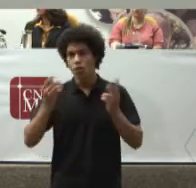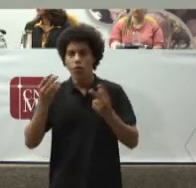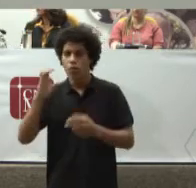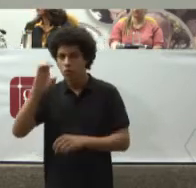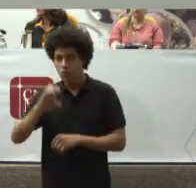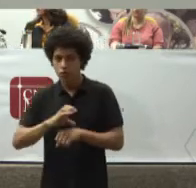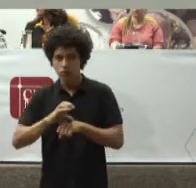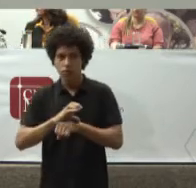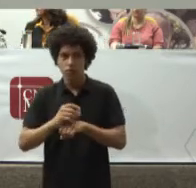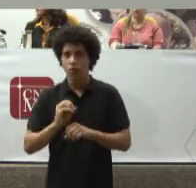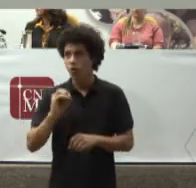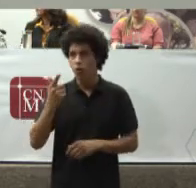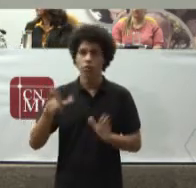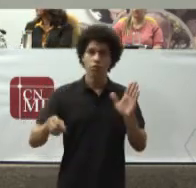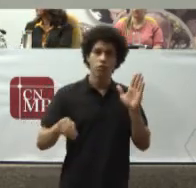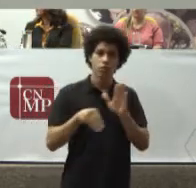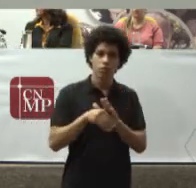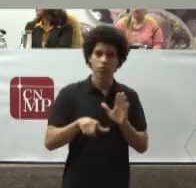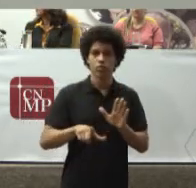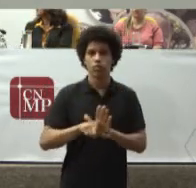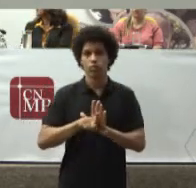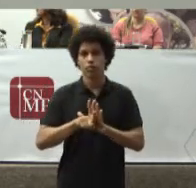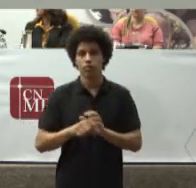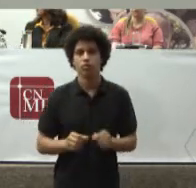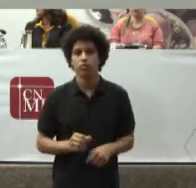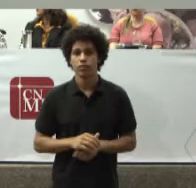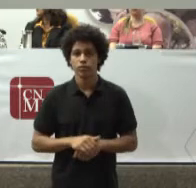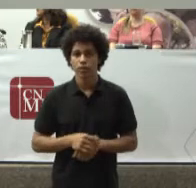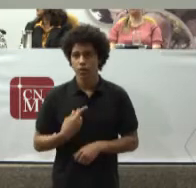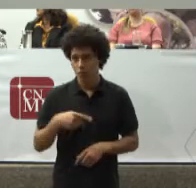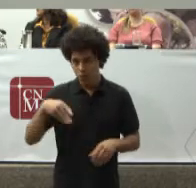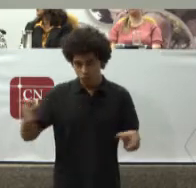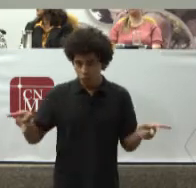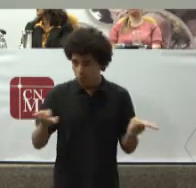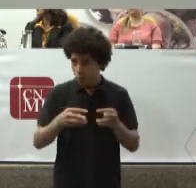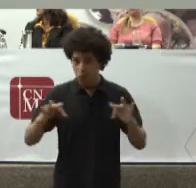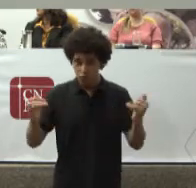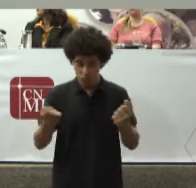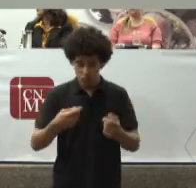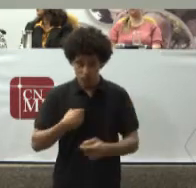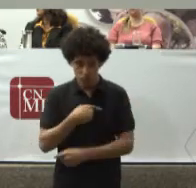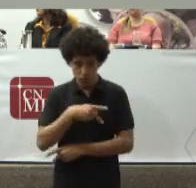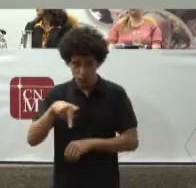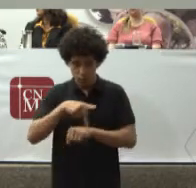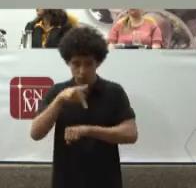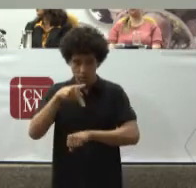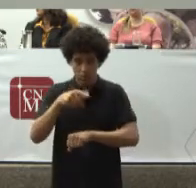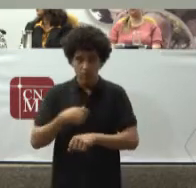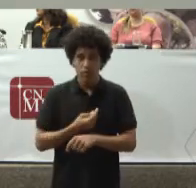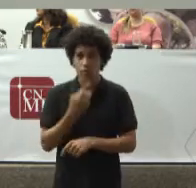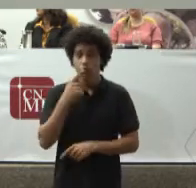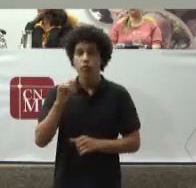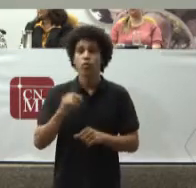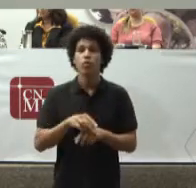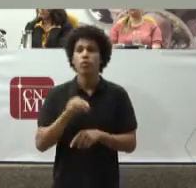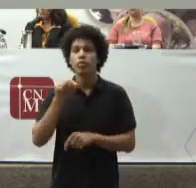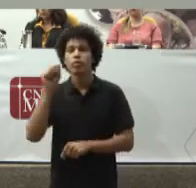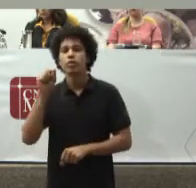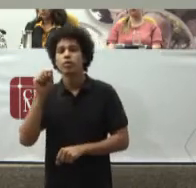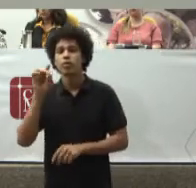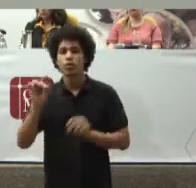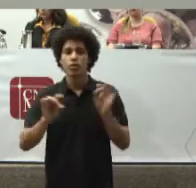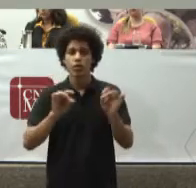Seja na lei O nosso país Optou Lá em 88 Por um caminho De acolher